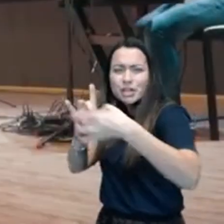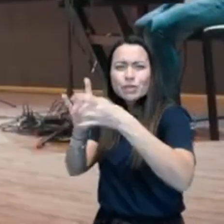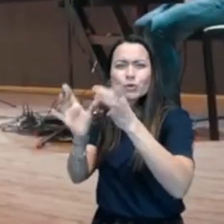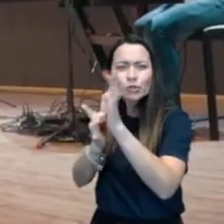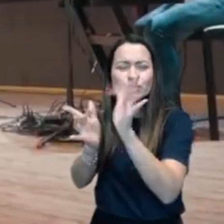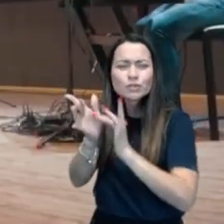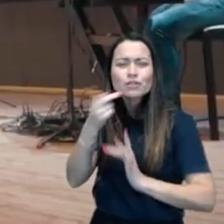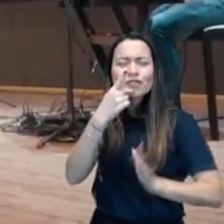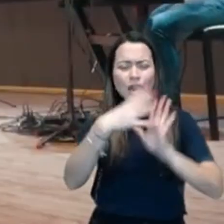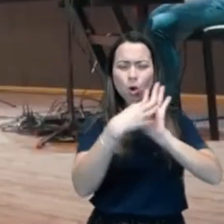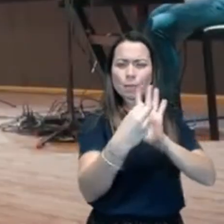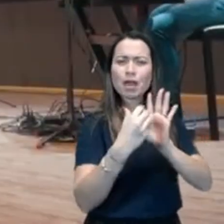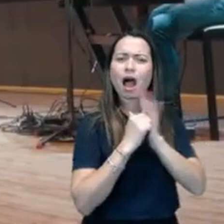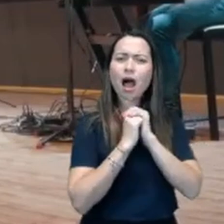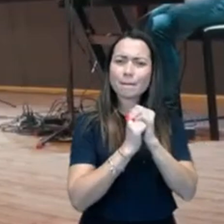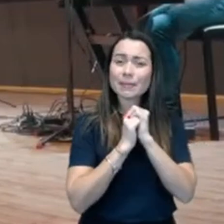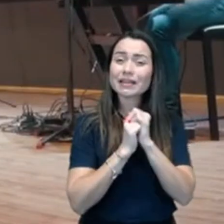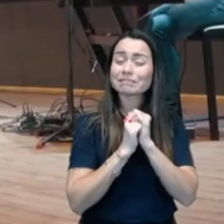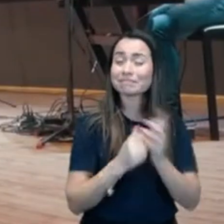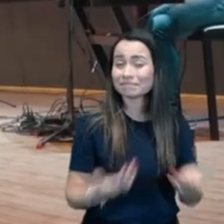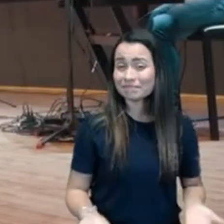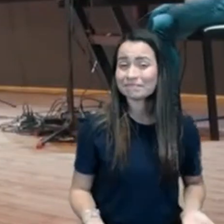mas essa primeira pergunta, pede uma segunda.